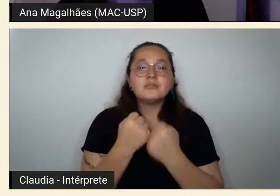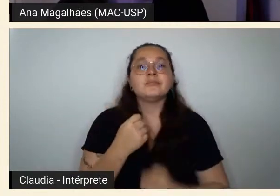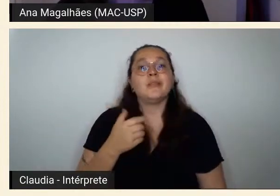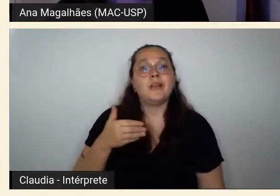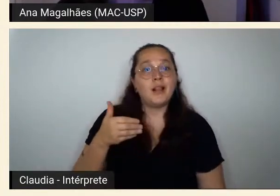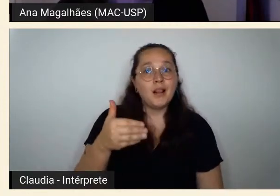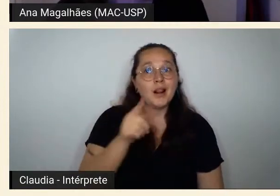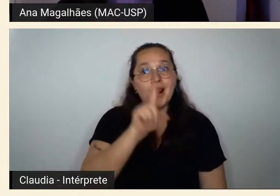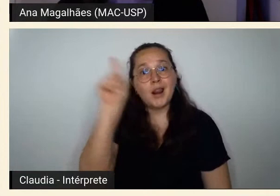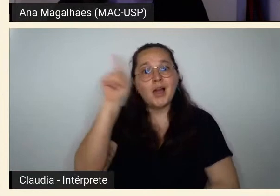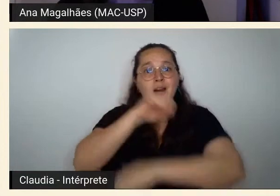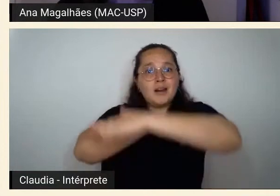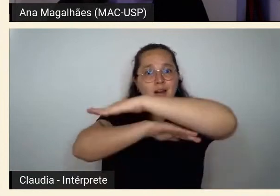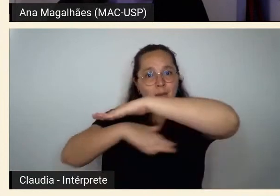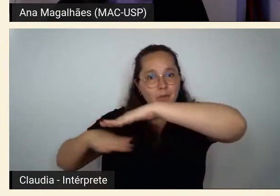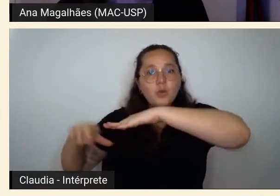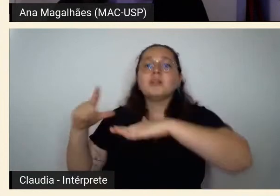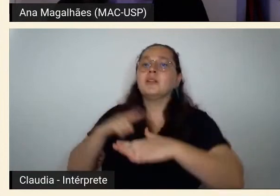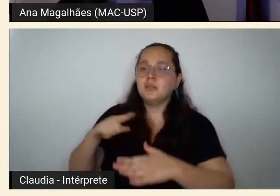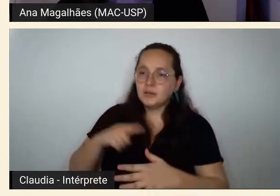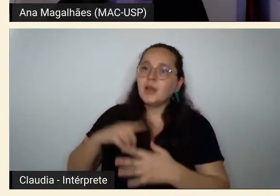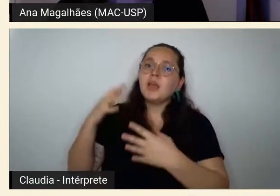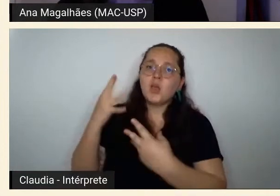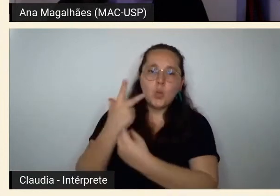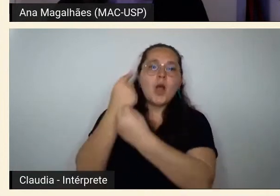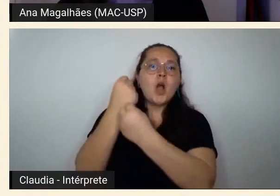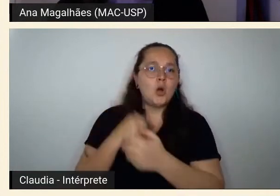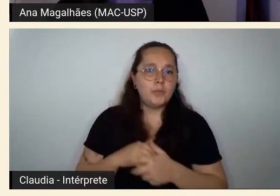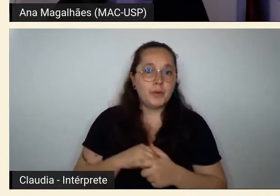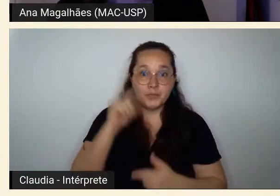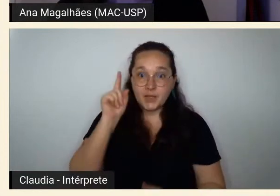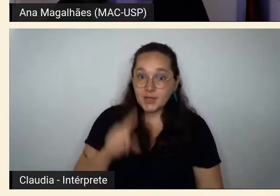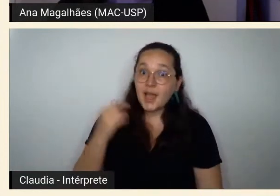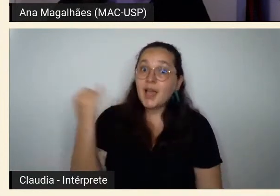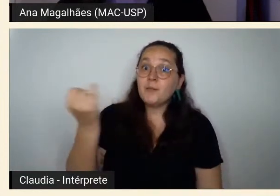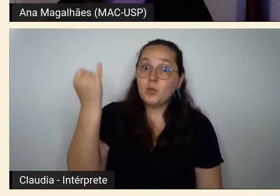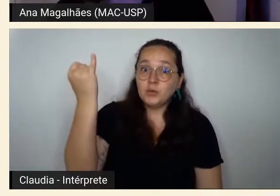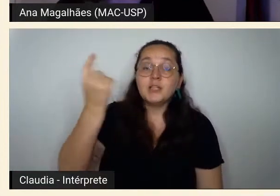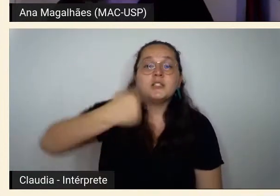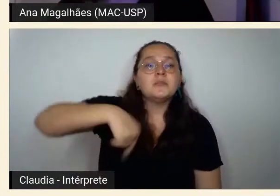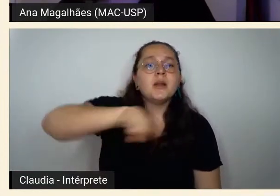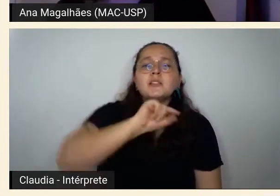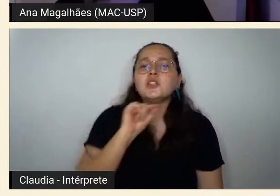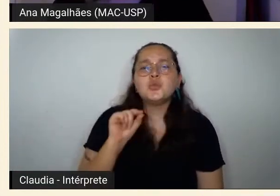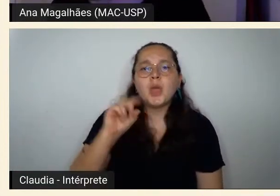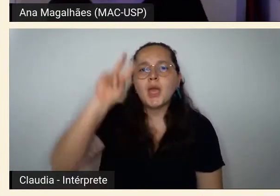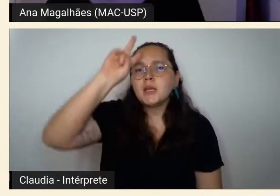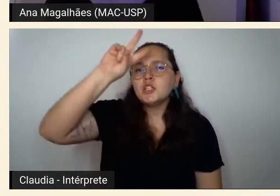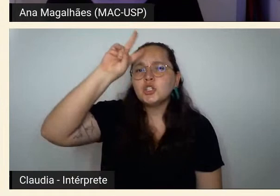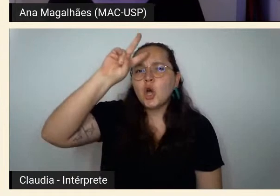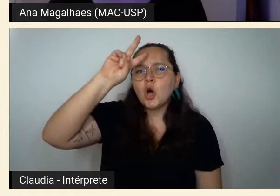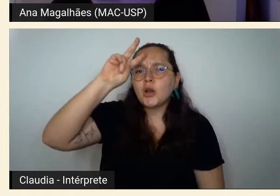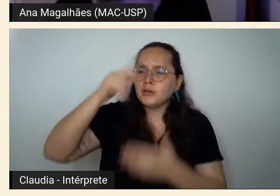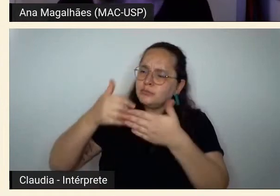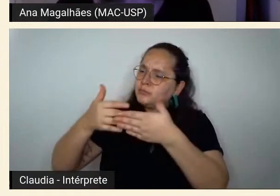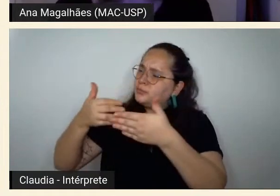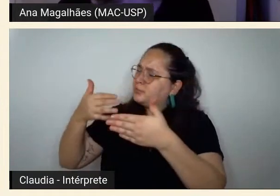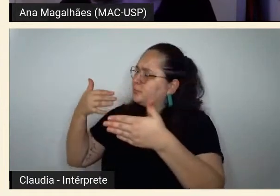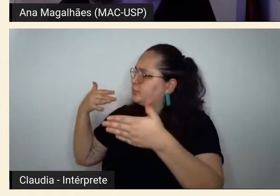Pinacoteca e é uma importante contribuição para esta história que queremos repensar juntos.